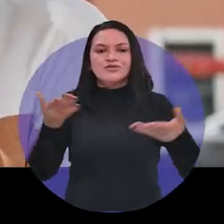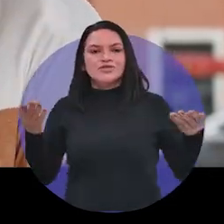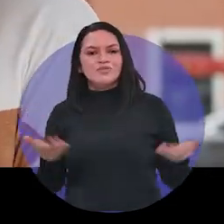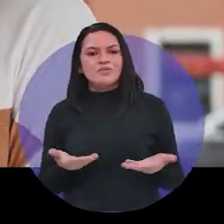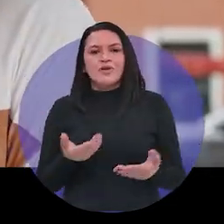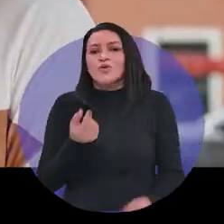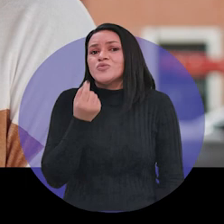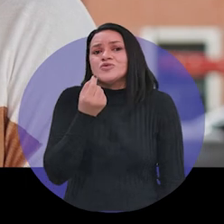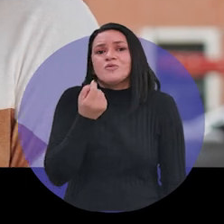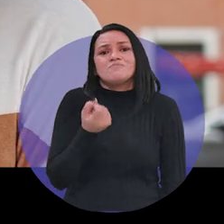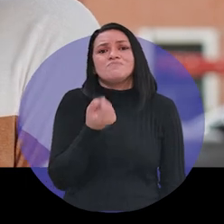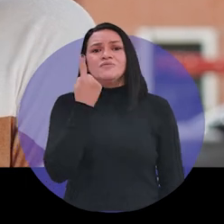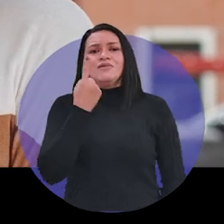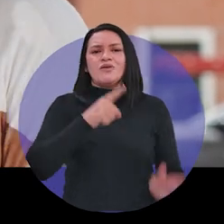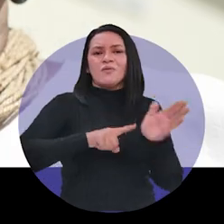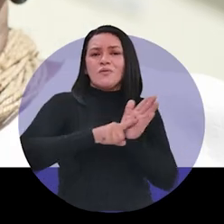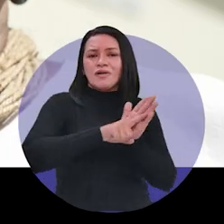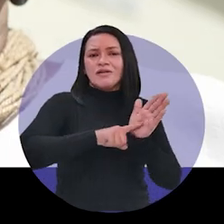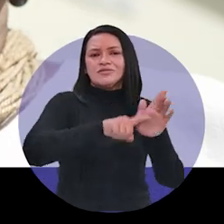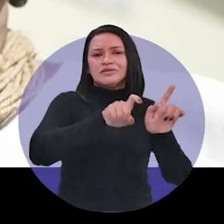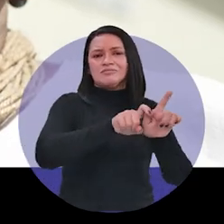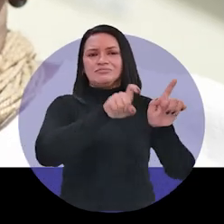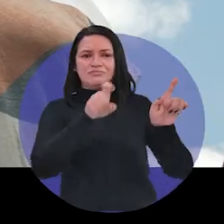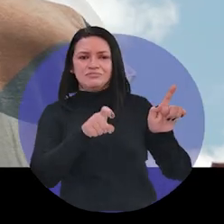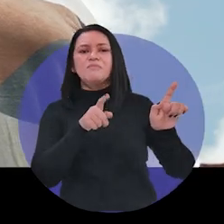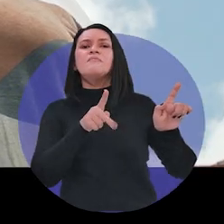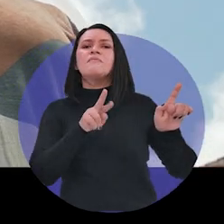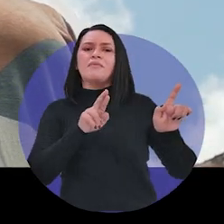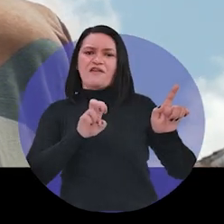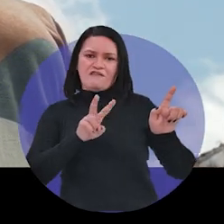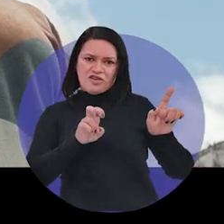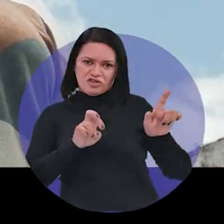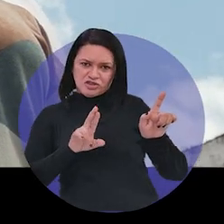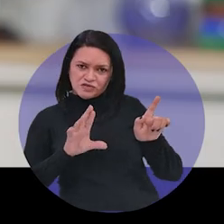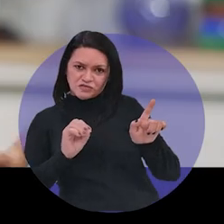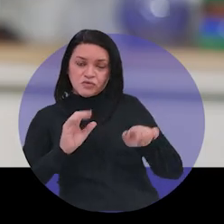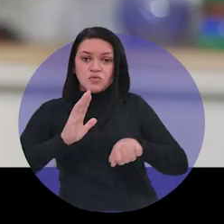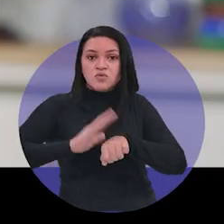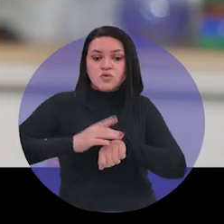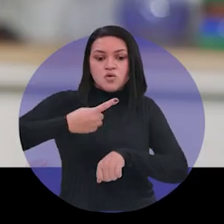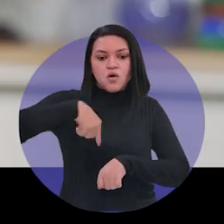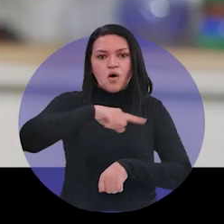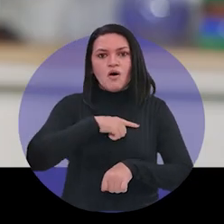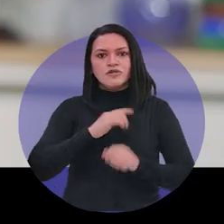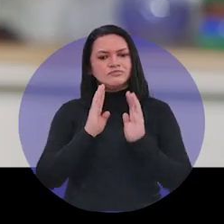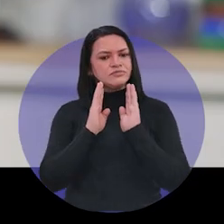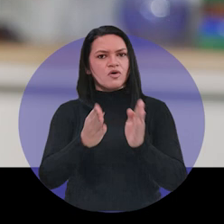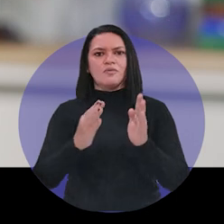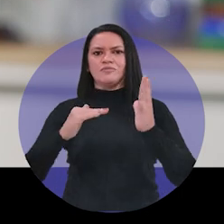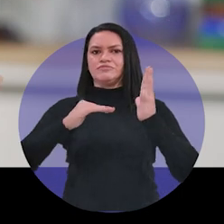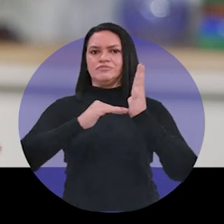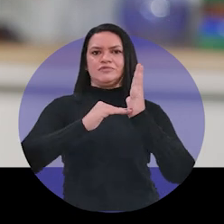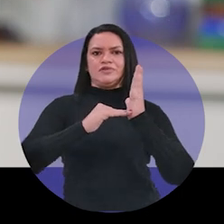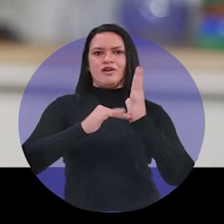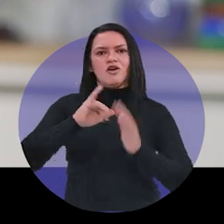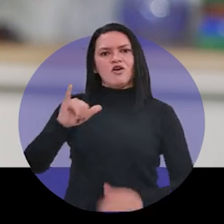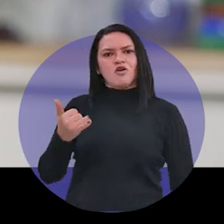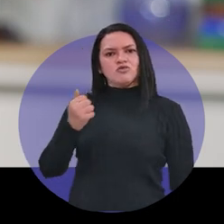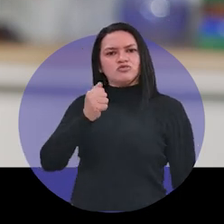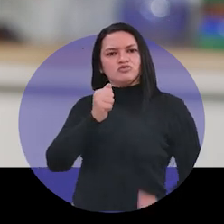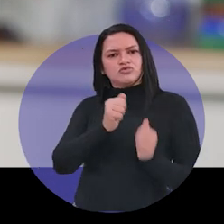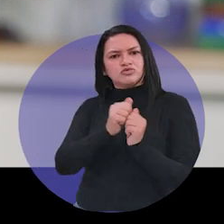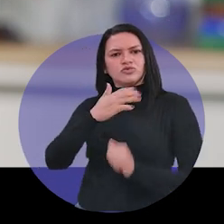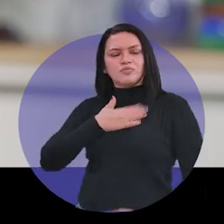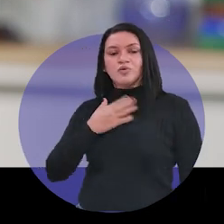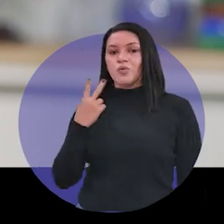momento, o seu primeiro exame de preventivo. Nessa caminhada para o Senado, fiz questão de ter ao